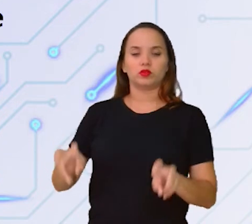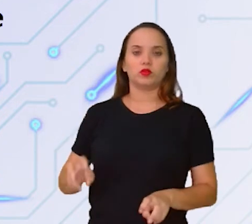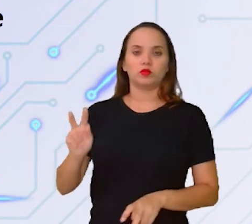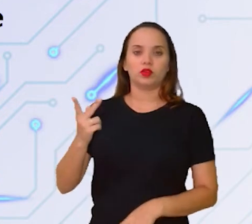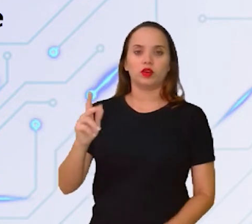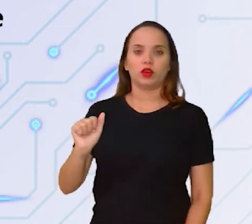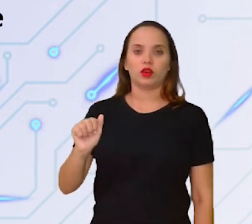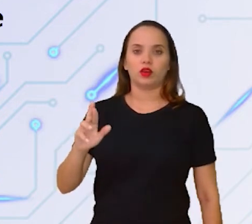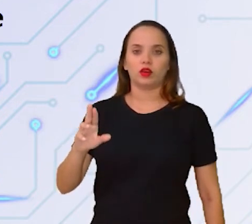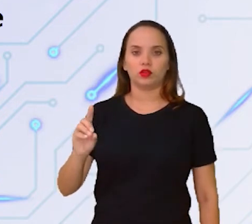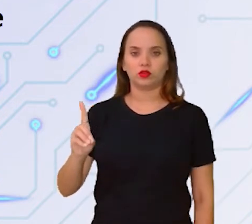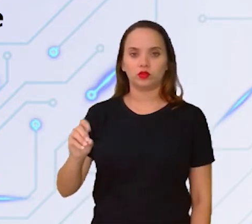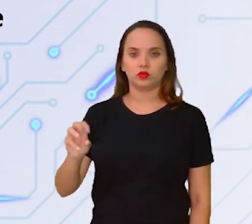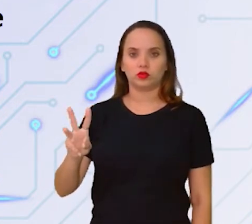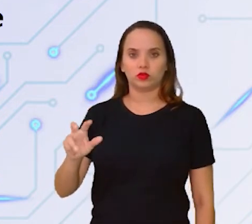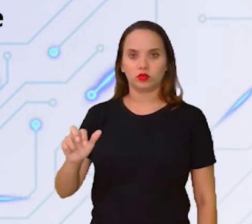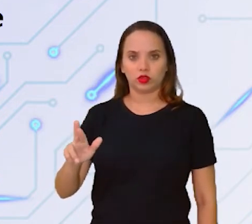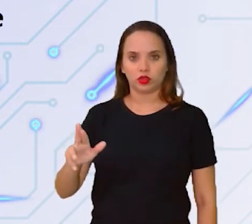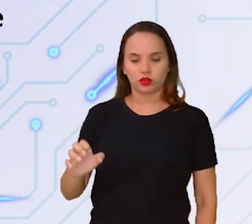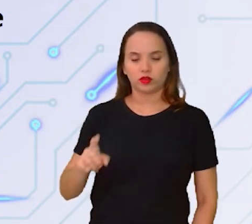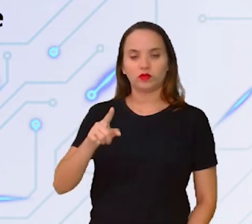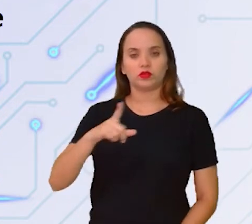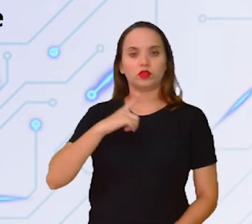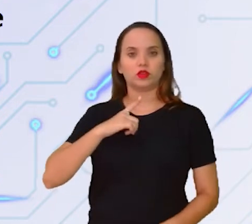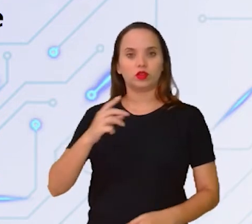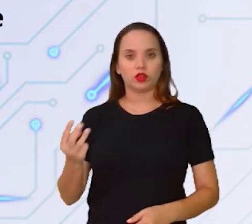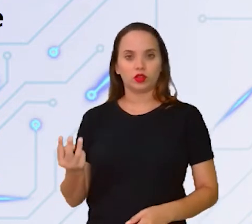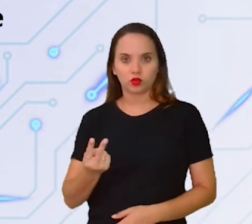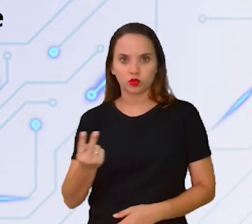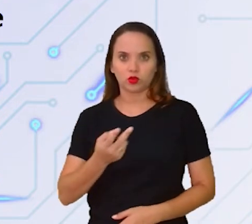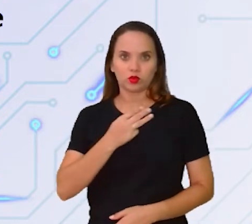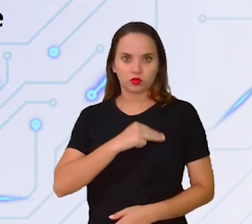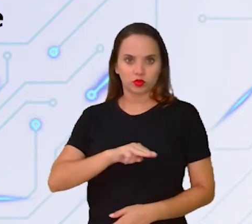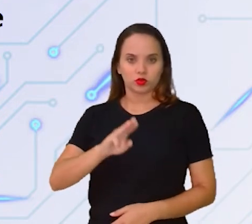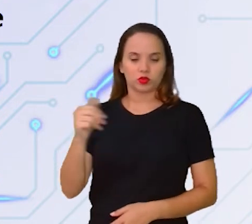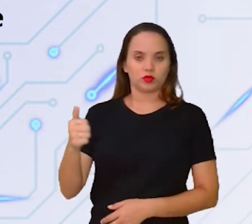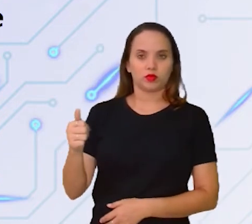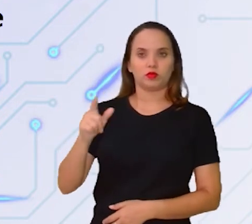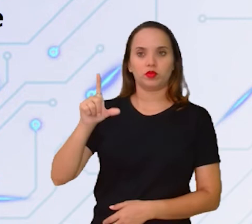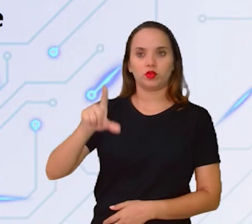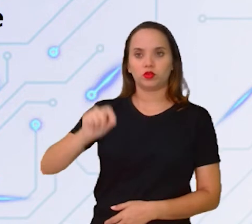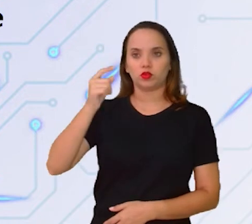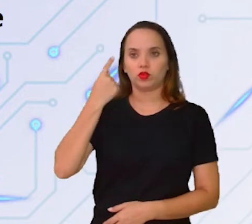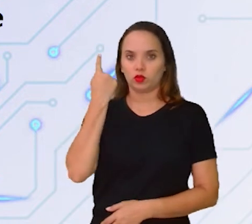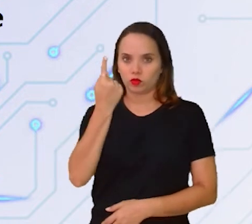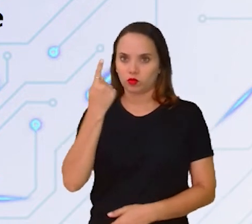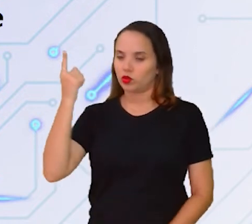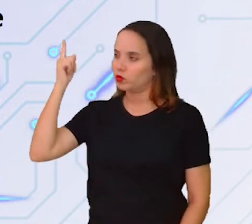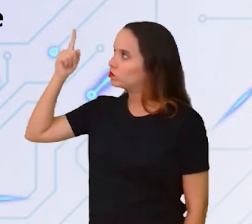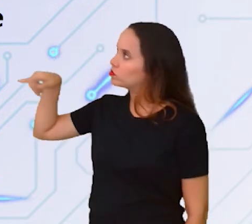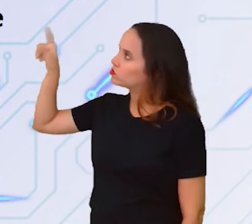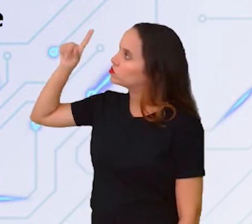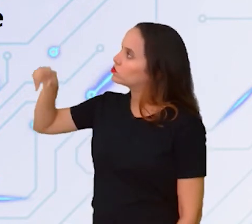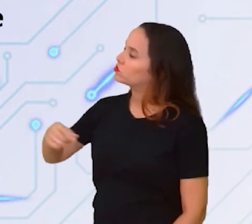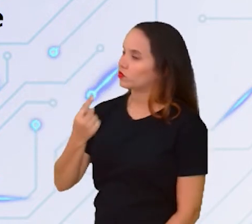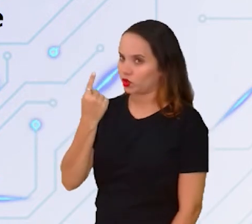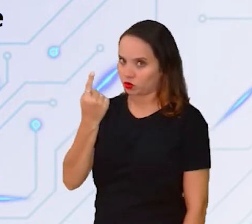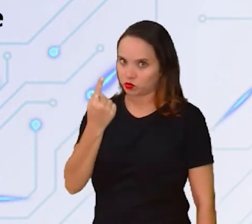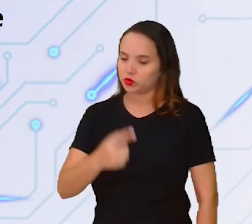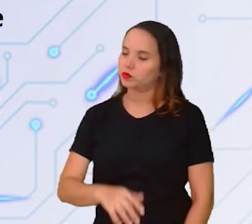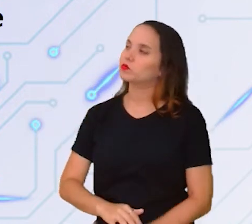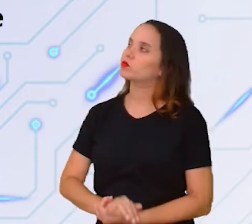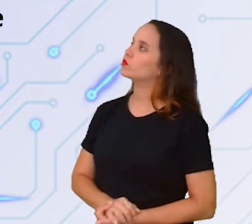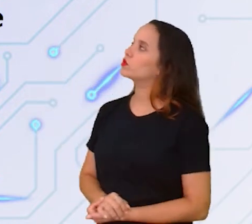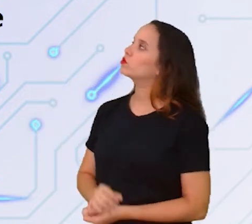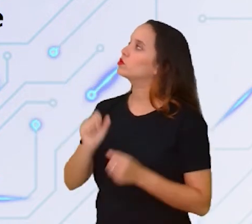E você vai ficar com duas missões. A primeira é que você pode escolher uma dessas aí, placa-mãe, placa de vídeo, processador, tudo que está aí na tela,